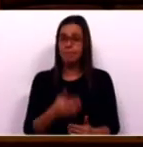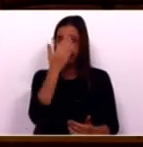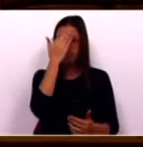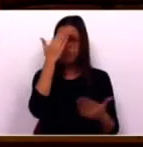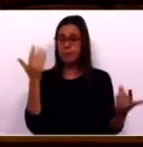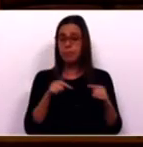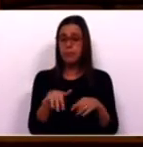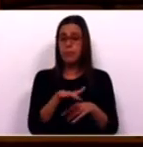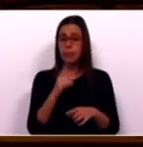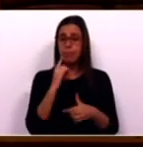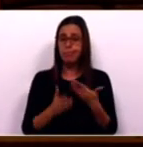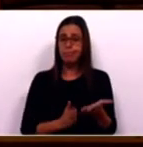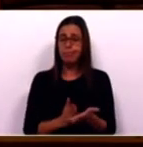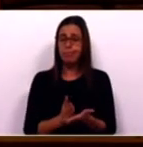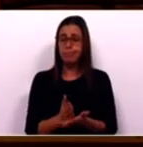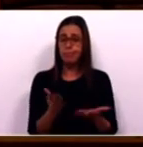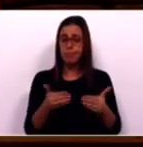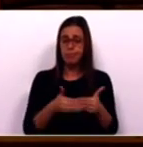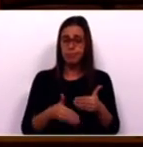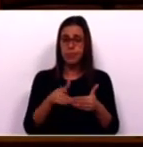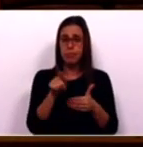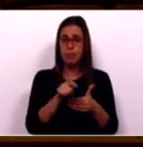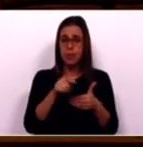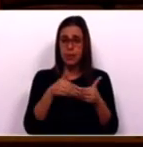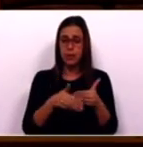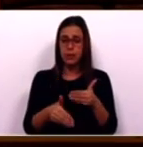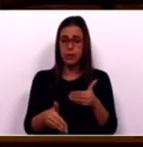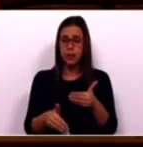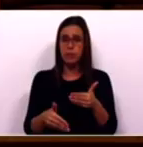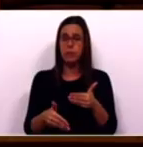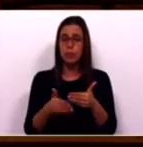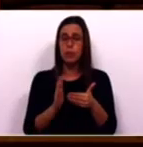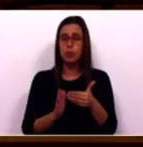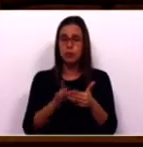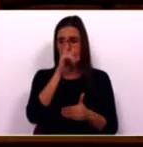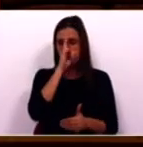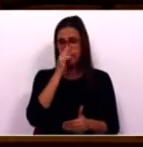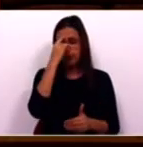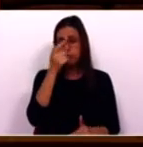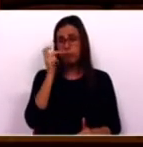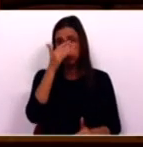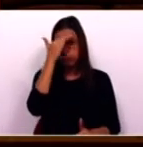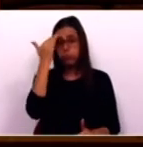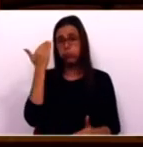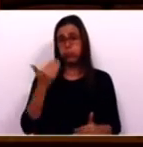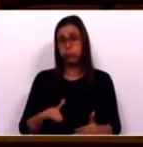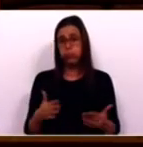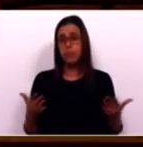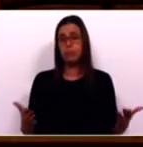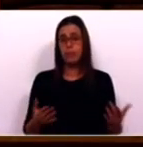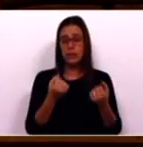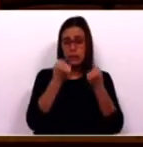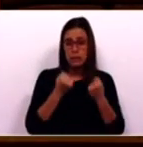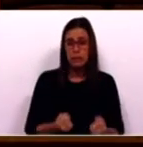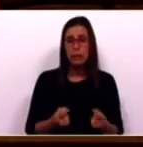perspetiva é de que esta situação pode continuar nos próximos meses. Já tivemos memória de anos difíceis do ponto de vista